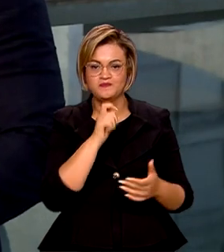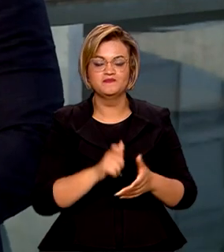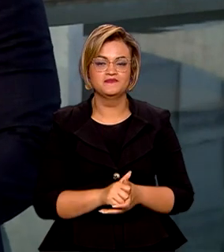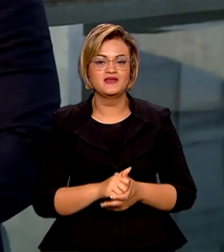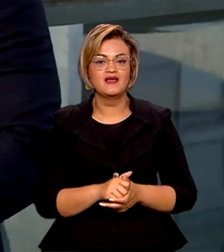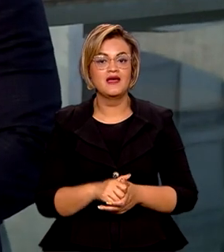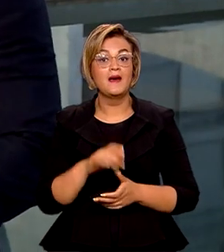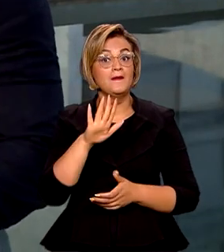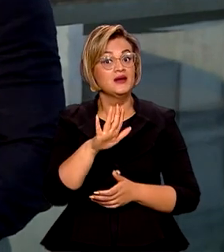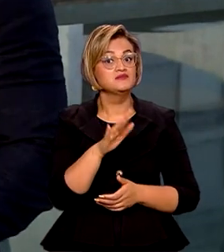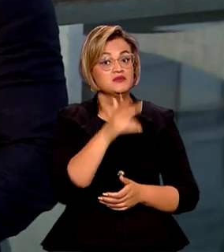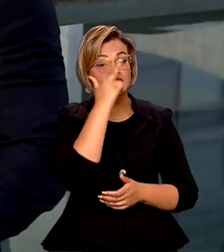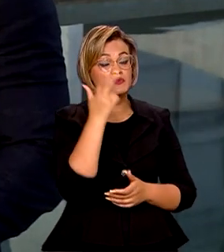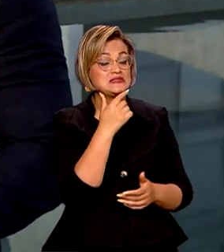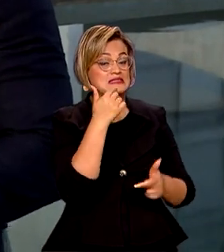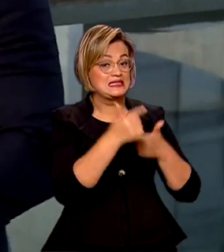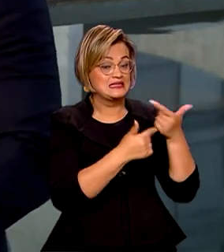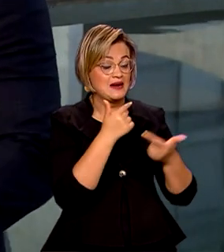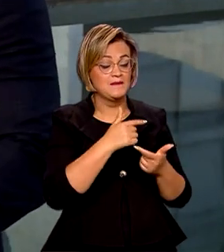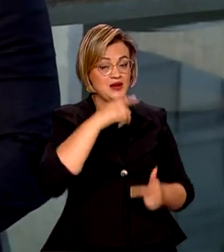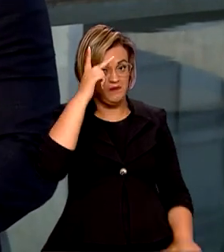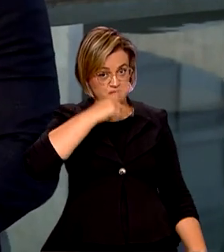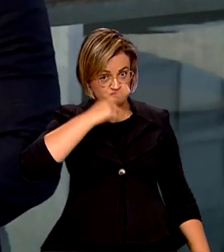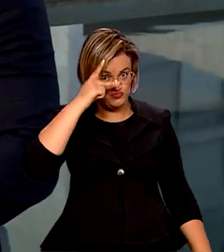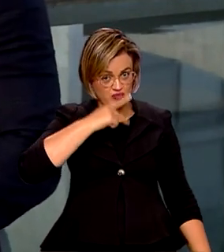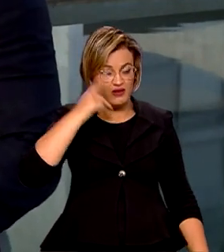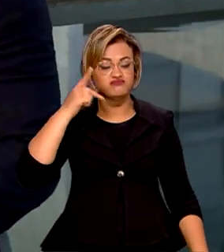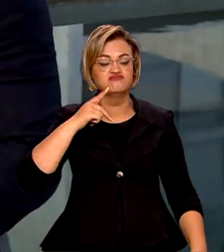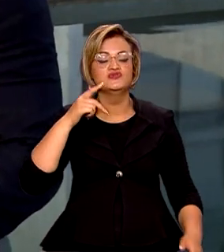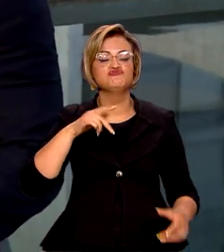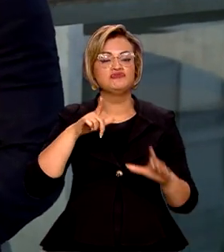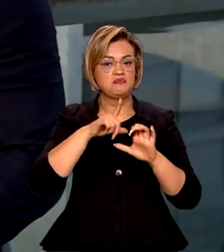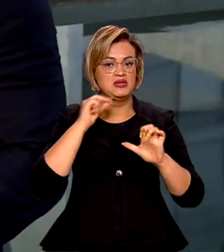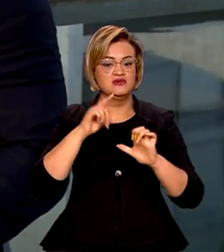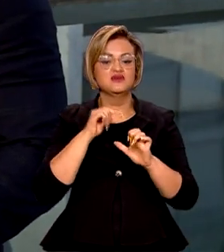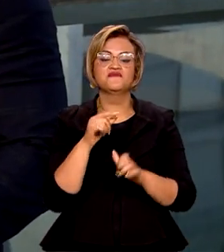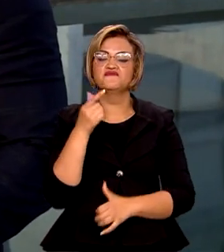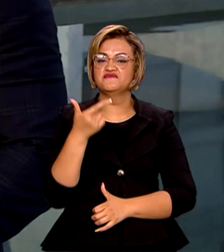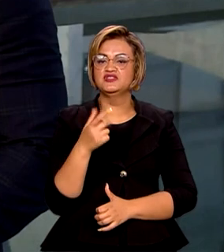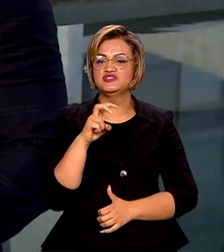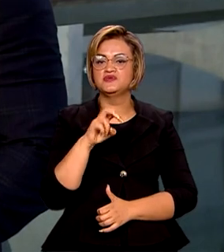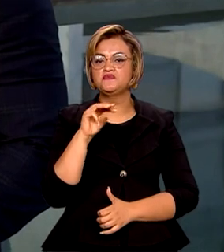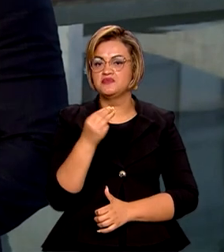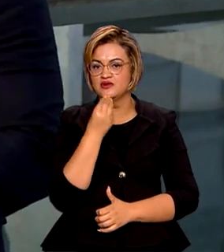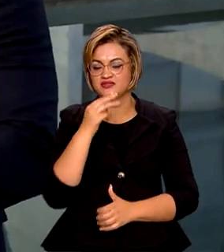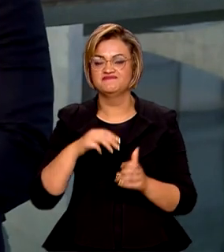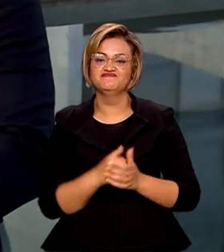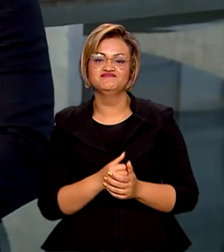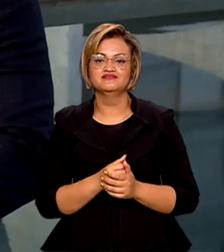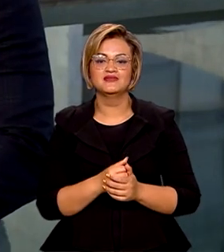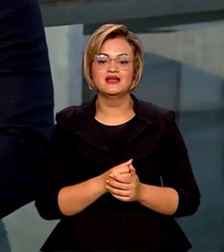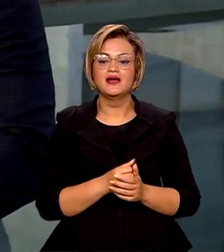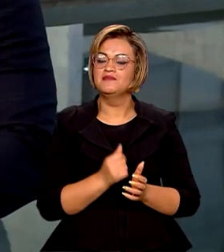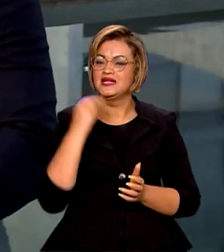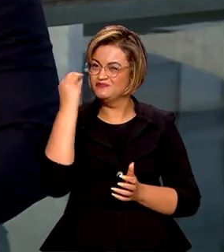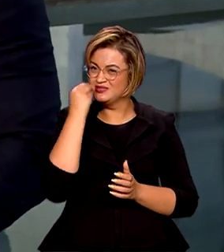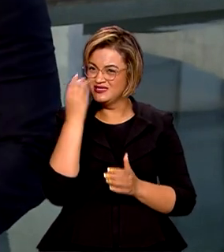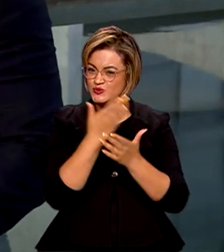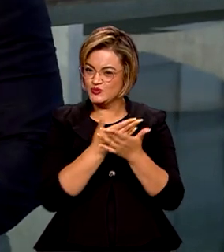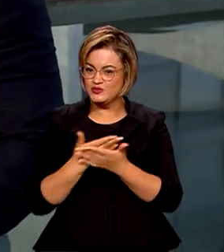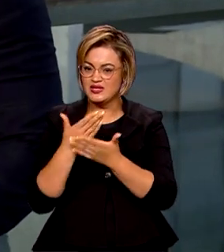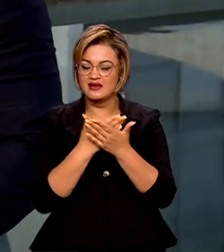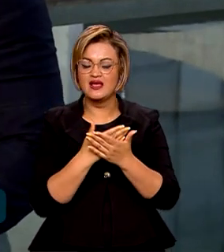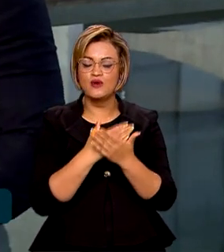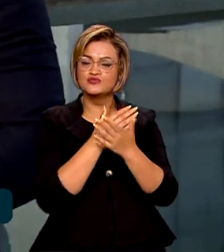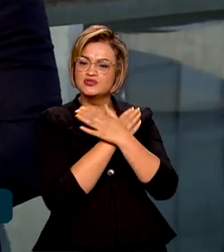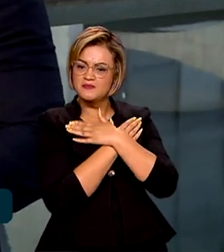Já o número de trabalhadores por conta própria ultrapassa 25 milhões de pessoas. Para especialistas, a queda